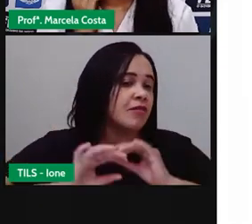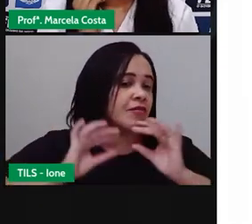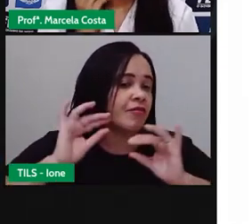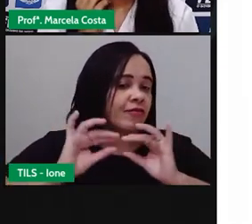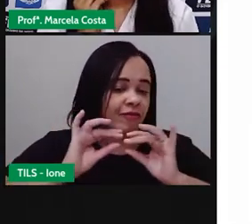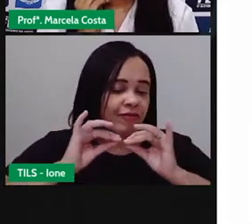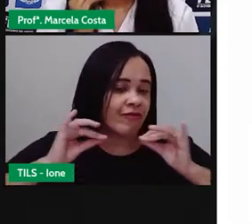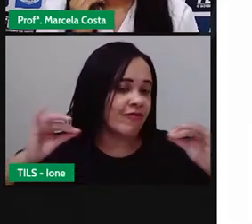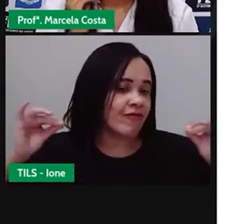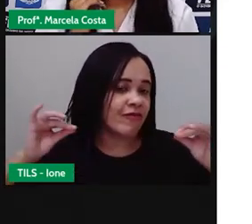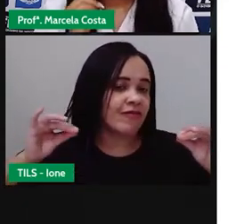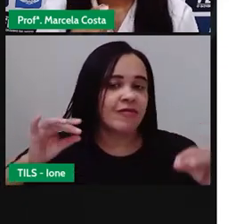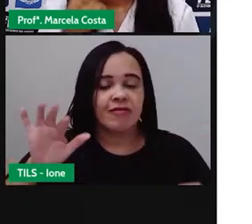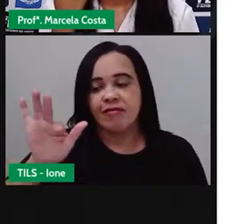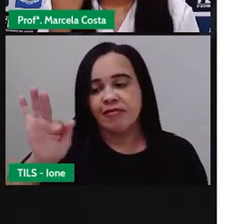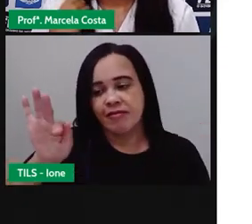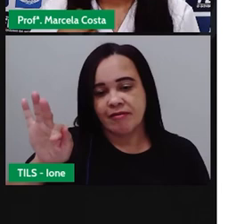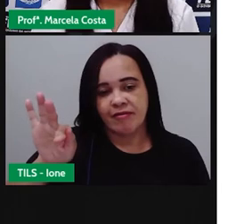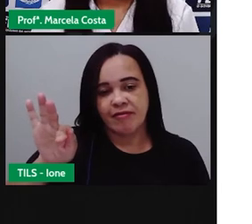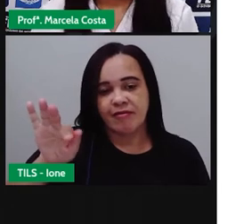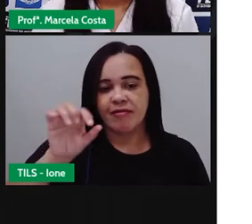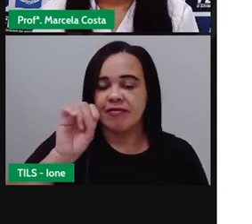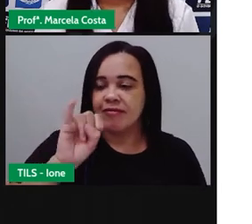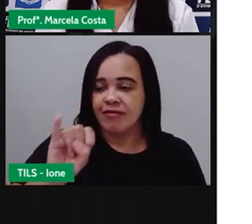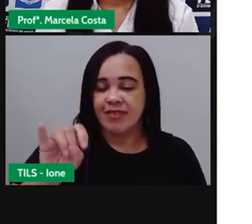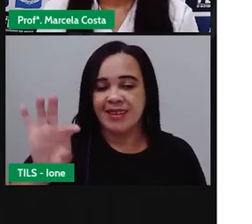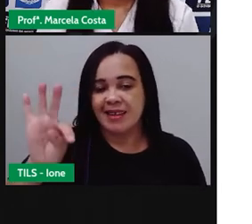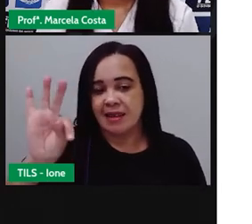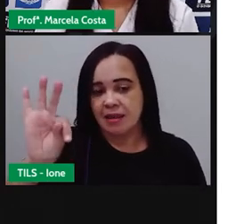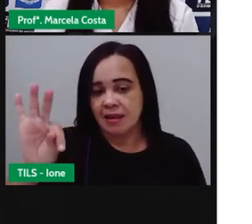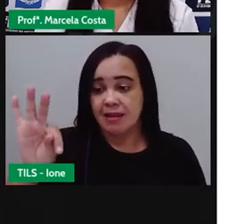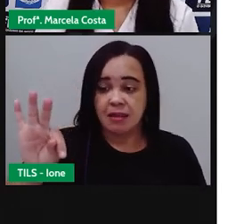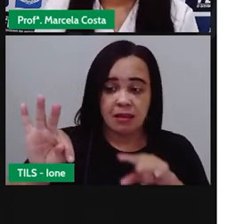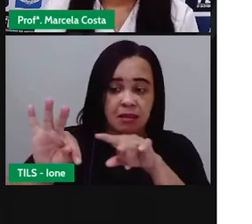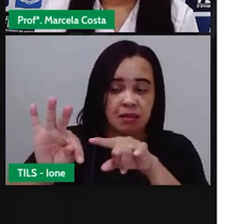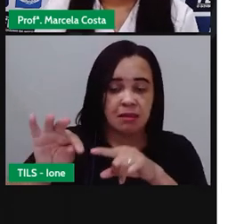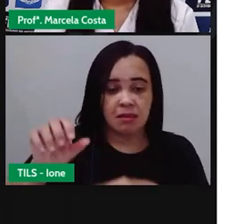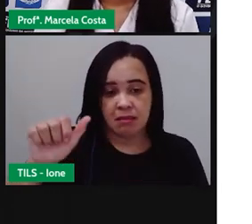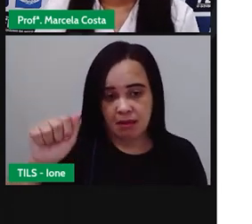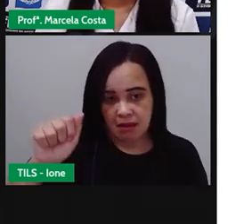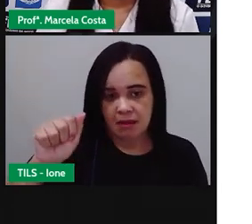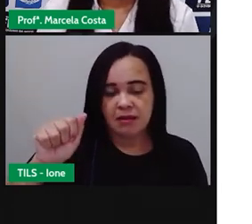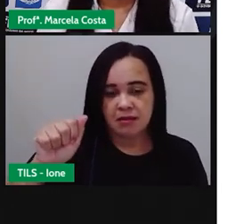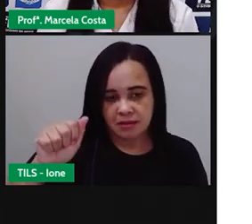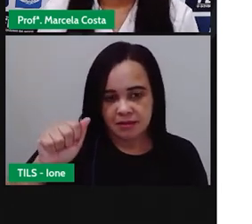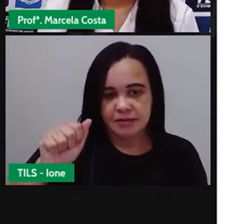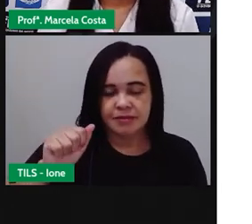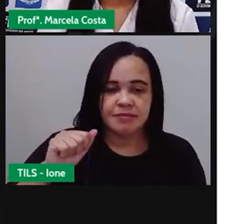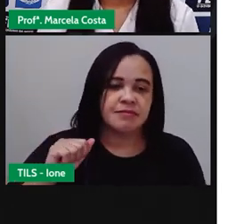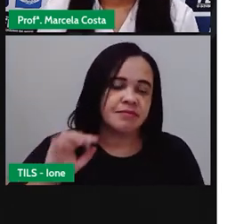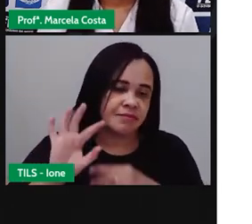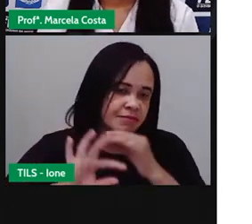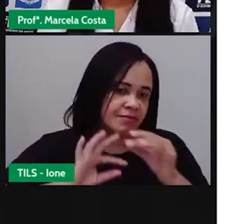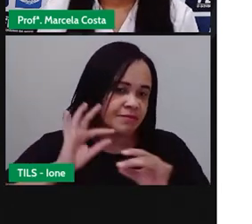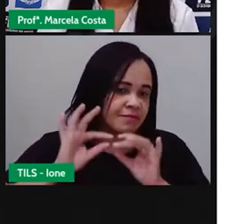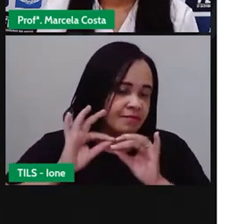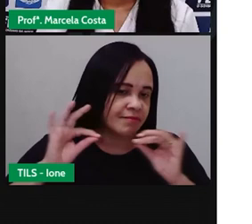O som da letra T no final da palavra. Ó. FI T.